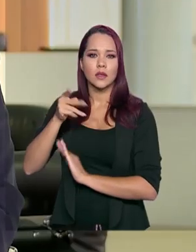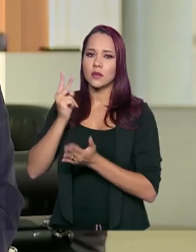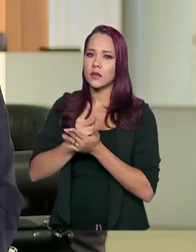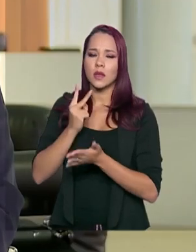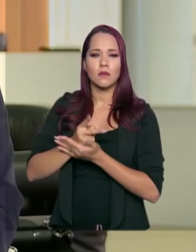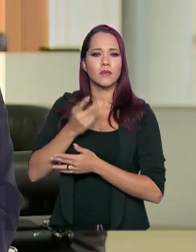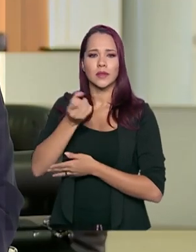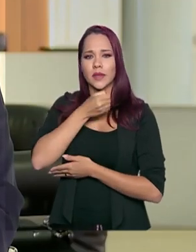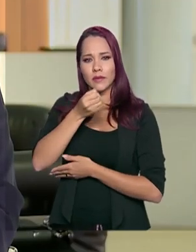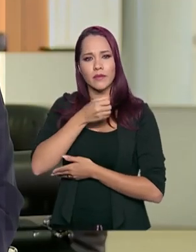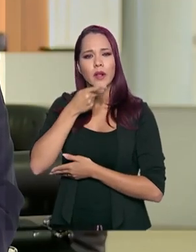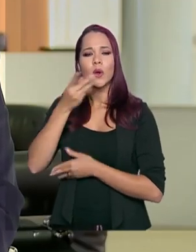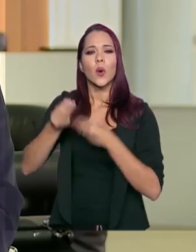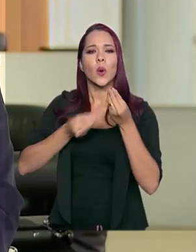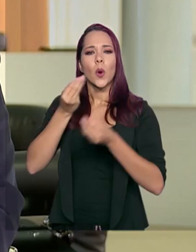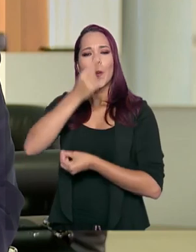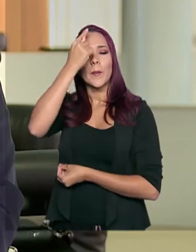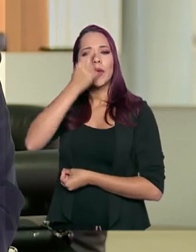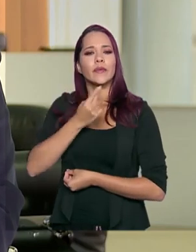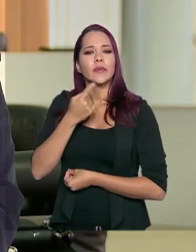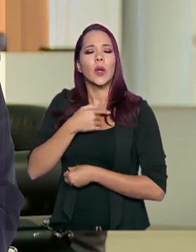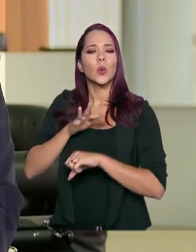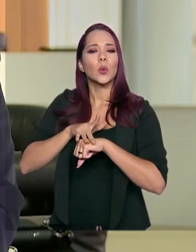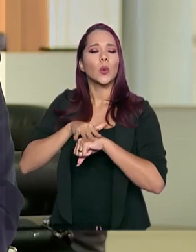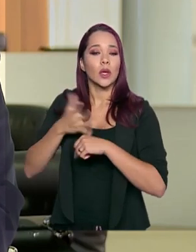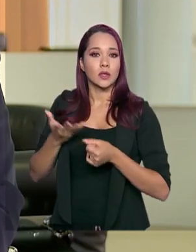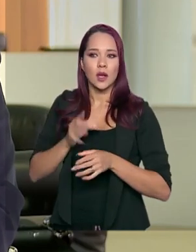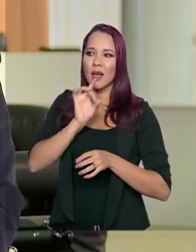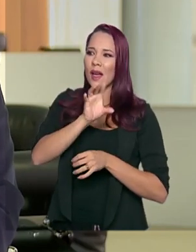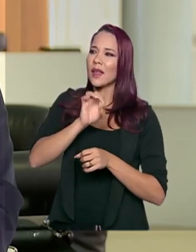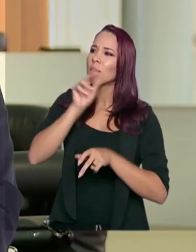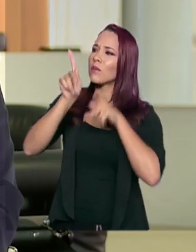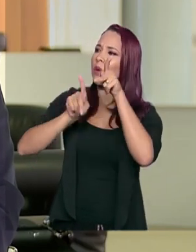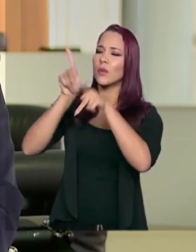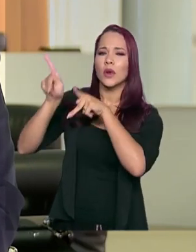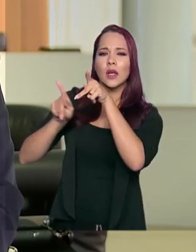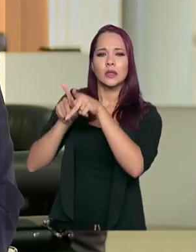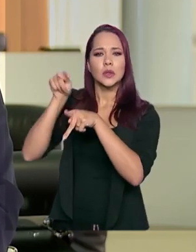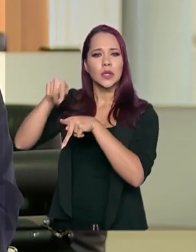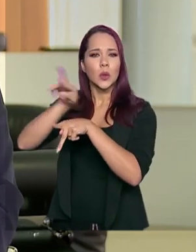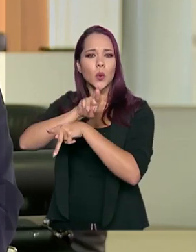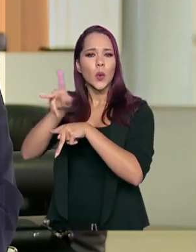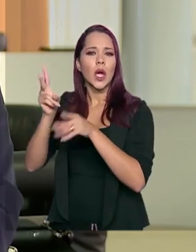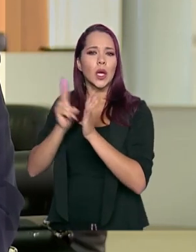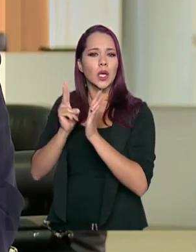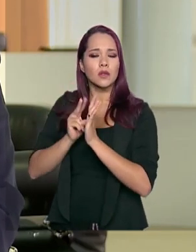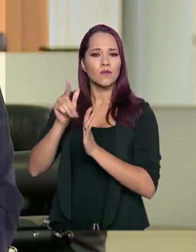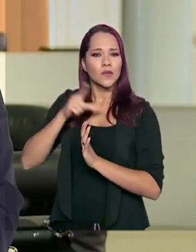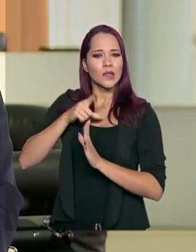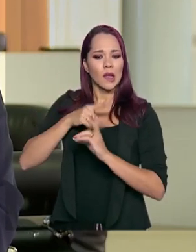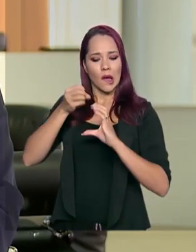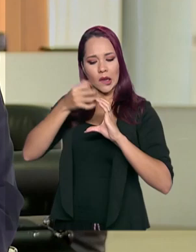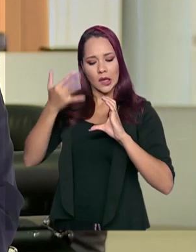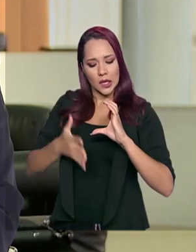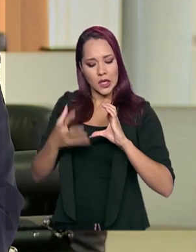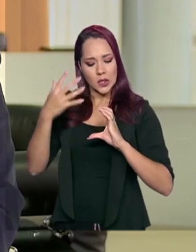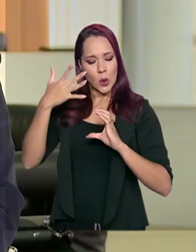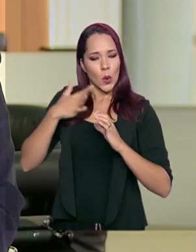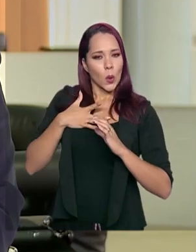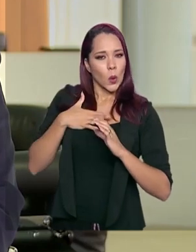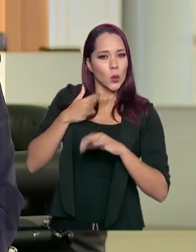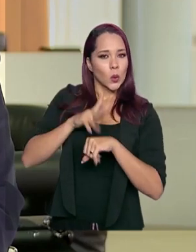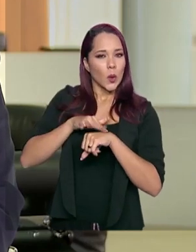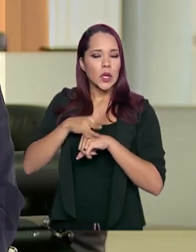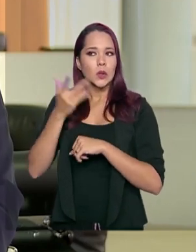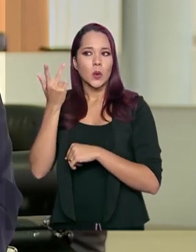entrevista do perfil epidemiológico. Ou seja, cada povo, mesmo aqueles não indígenas, tem lá suas características em termos de doenças mais comuns,